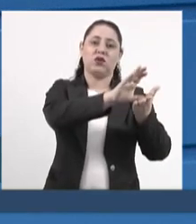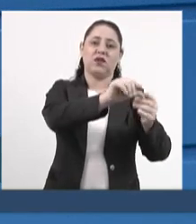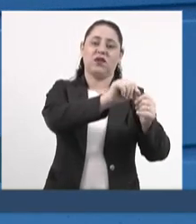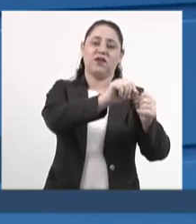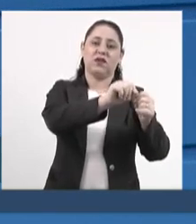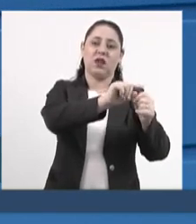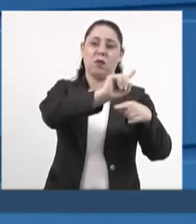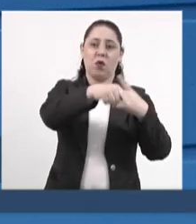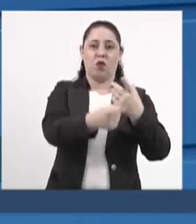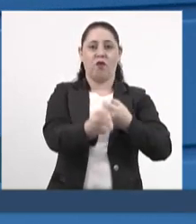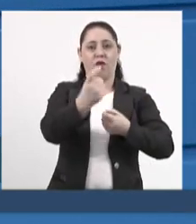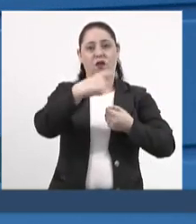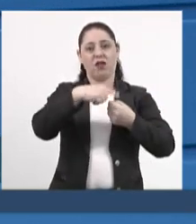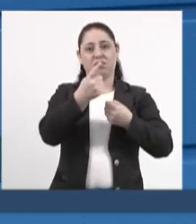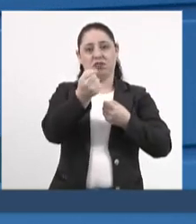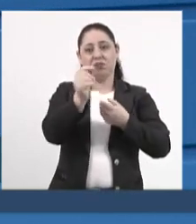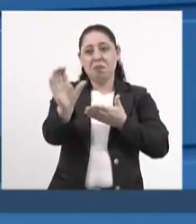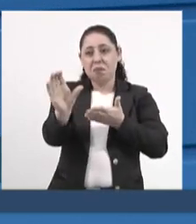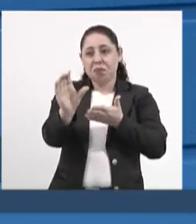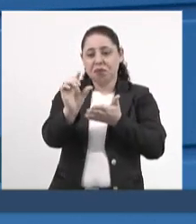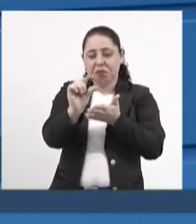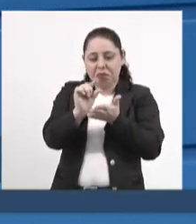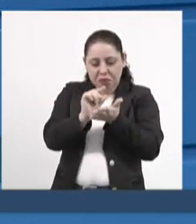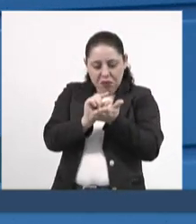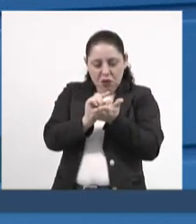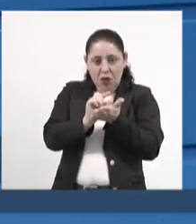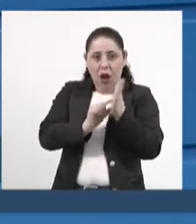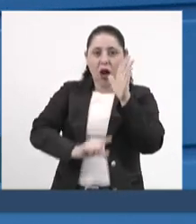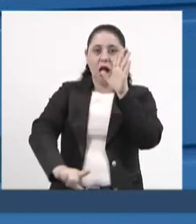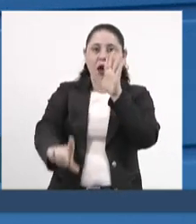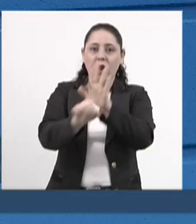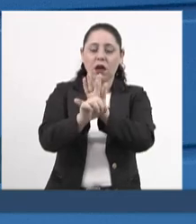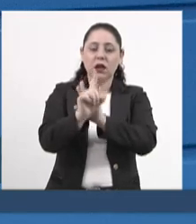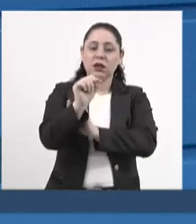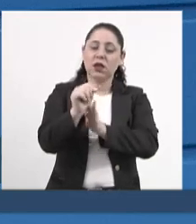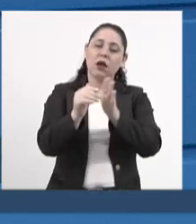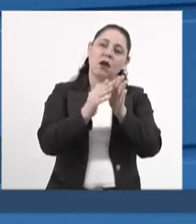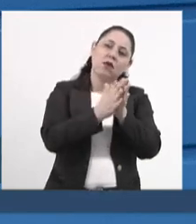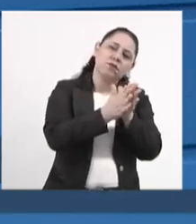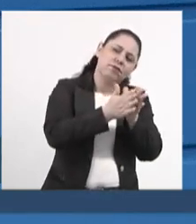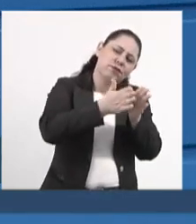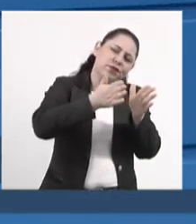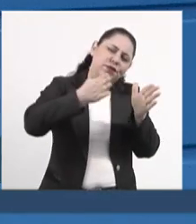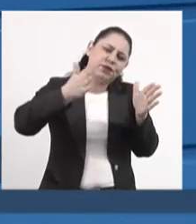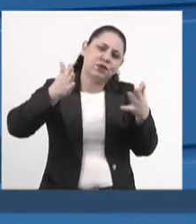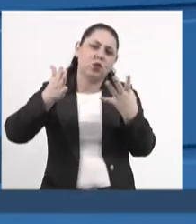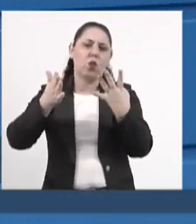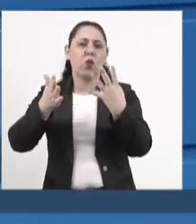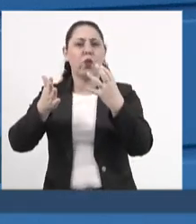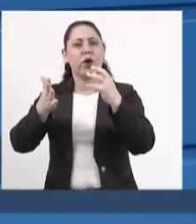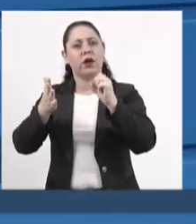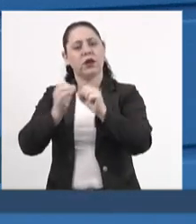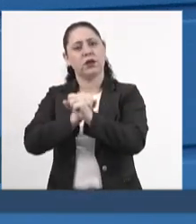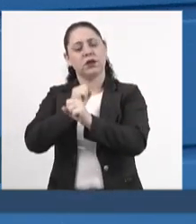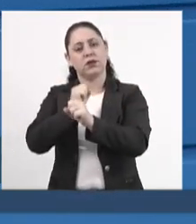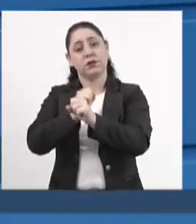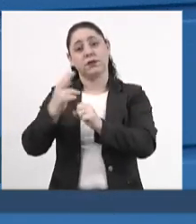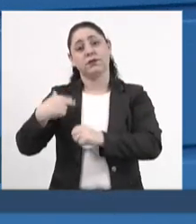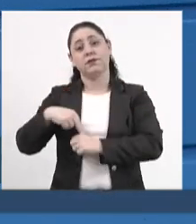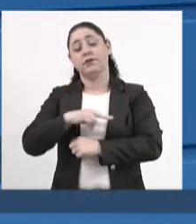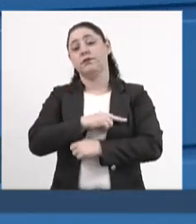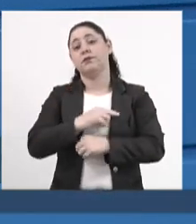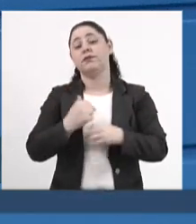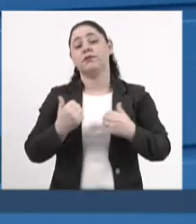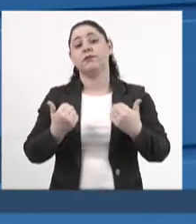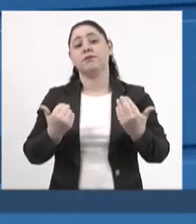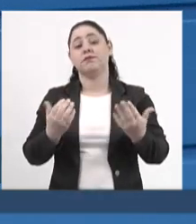fazer a devolução. E, mesmo assim, a lei estabelece que, ao longo de 40 anos, nós estaremos,